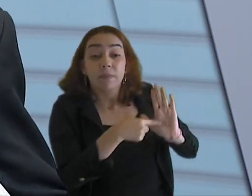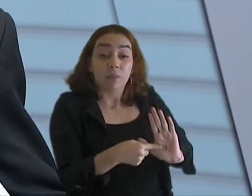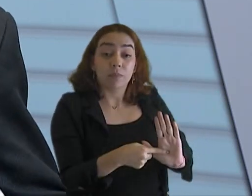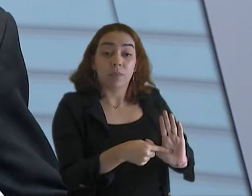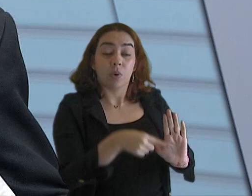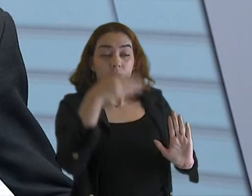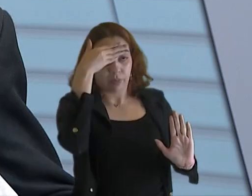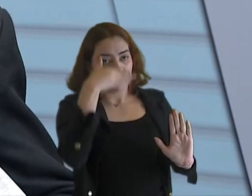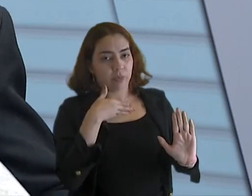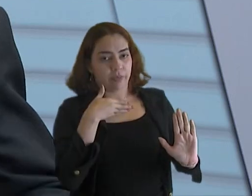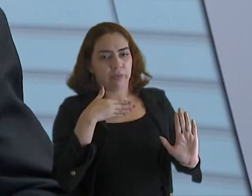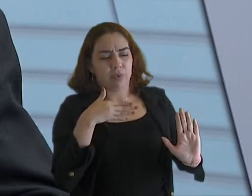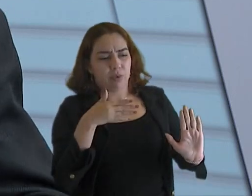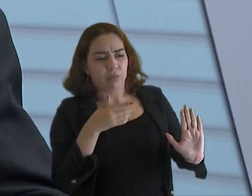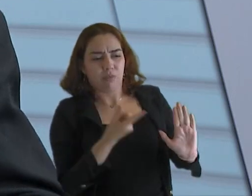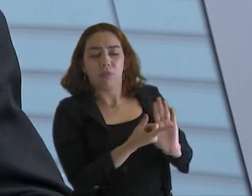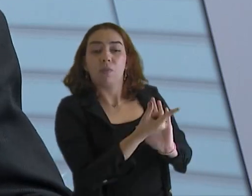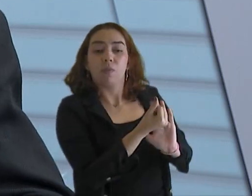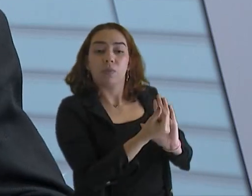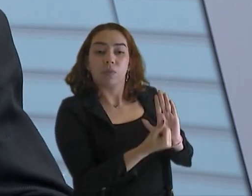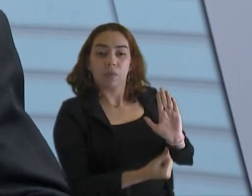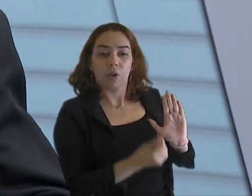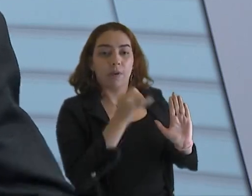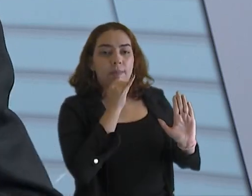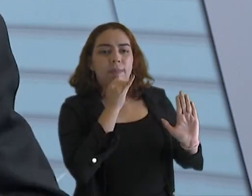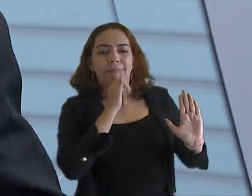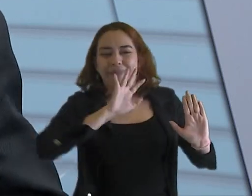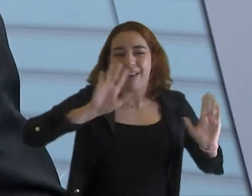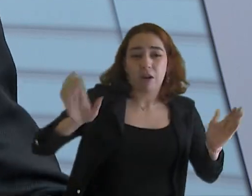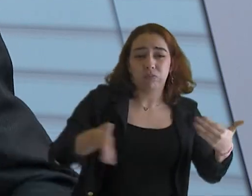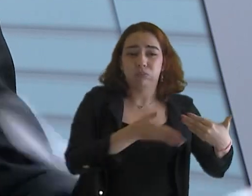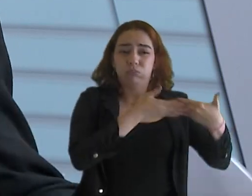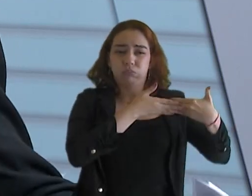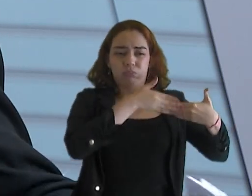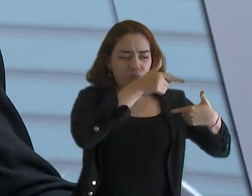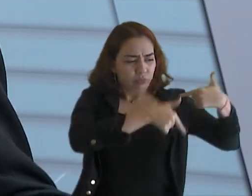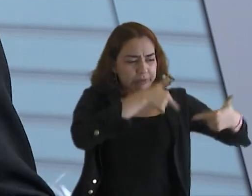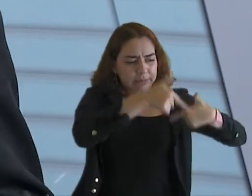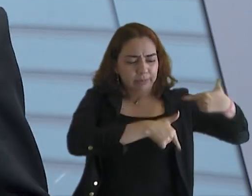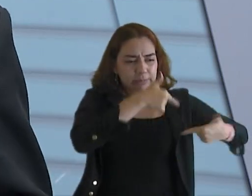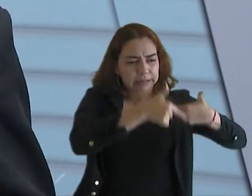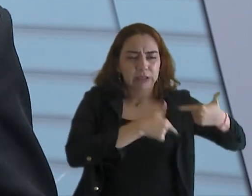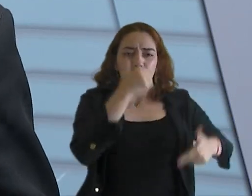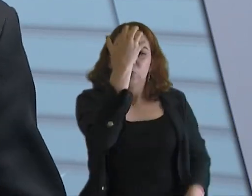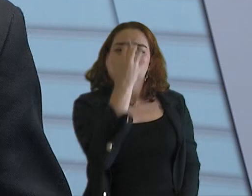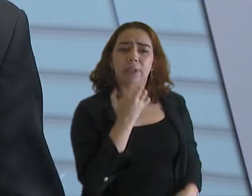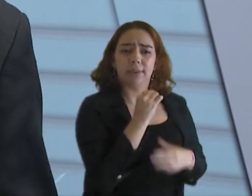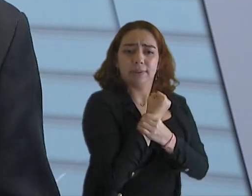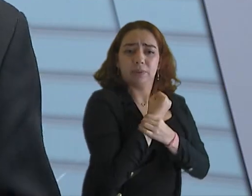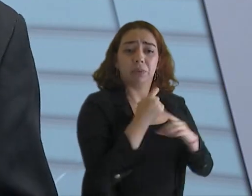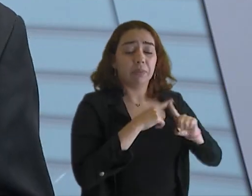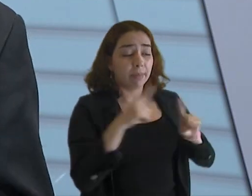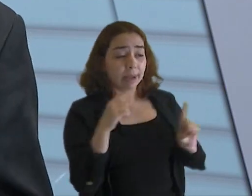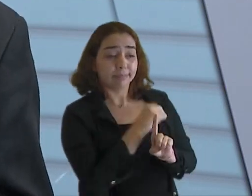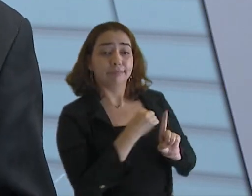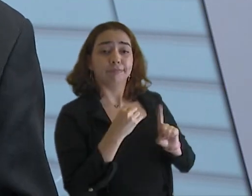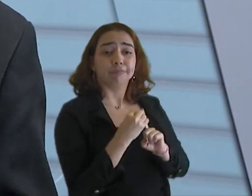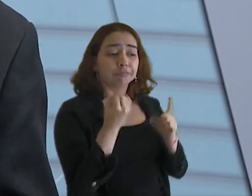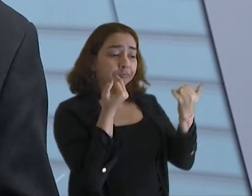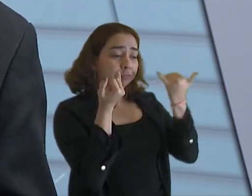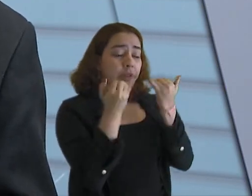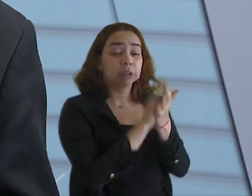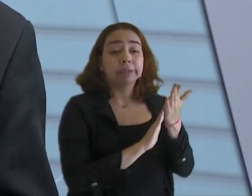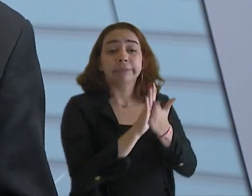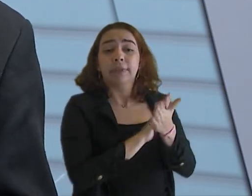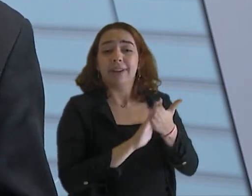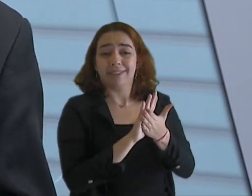Porque não interessa o tribunal se fechar em copas, fazer o seu trabalho, mas a sociedade não tomar conhecimento de absolutamente nada. E, inclusive, a própria